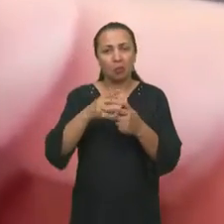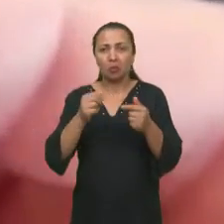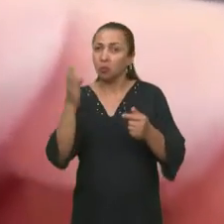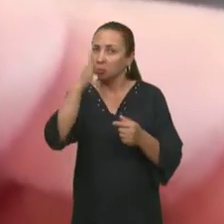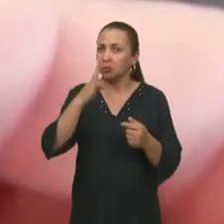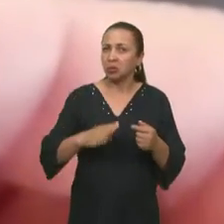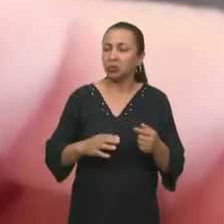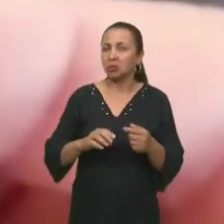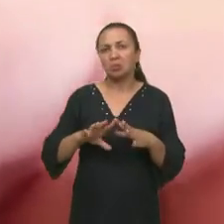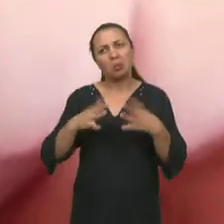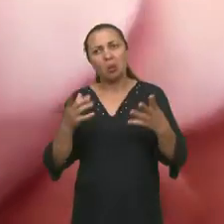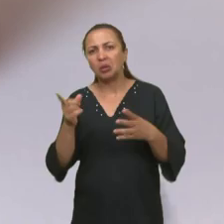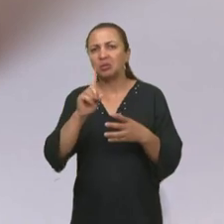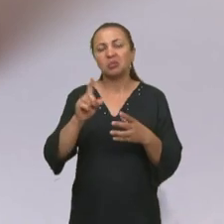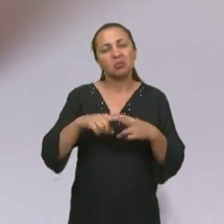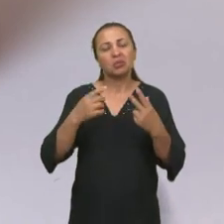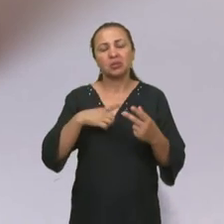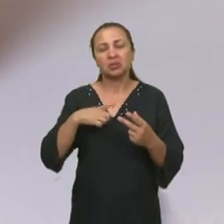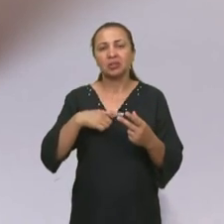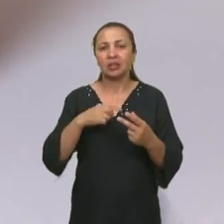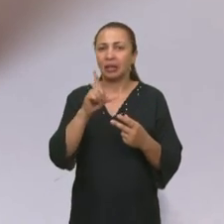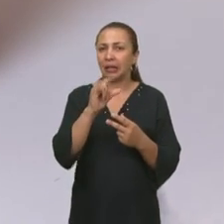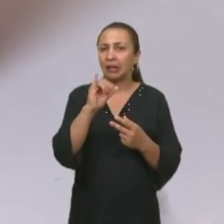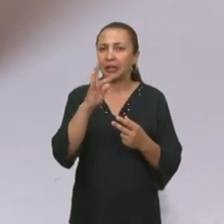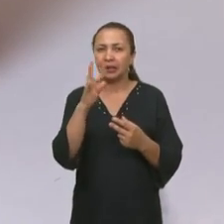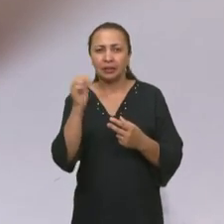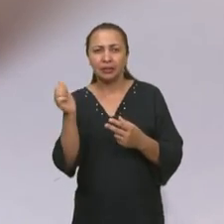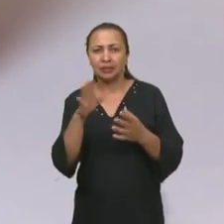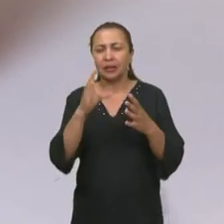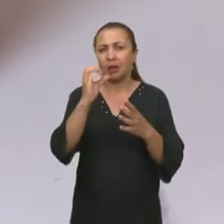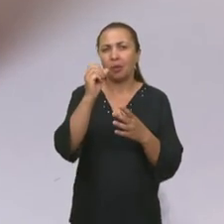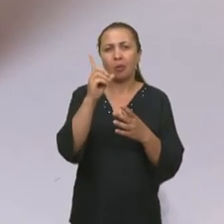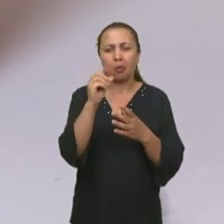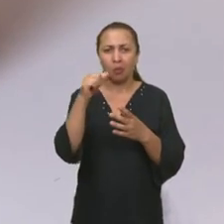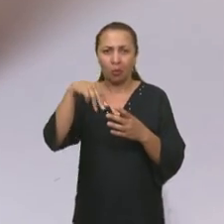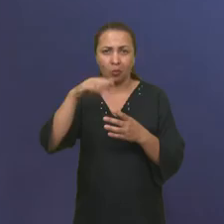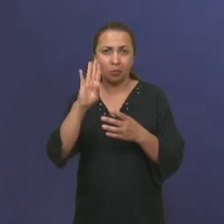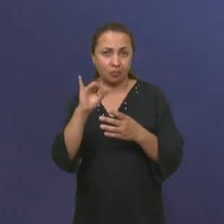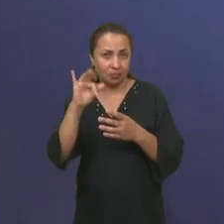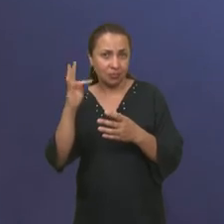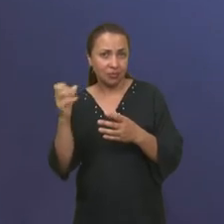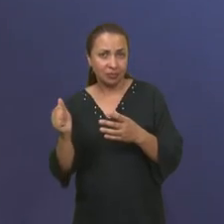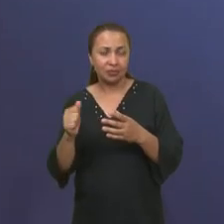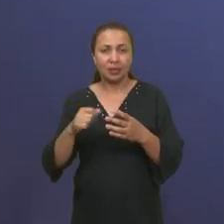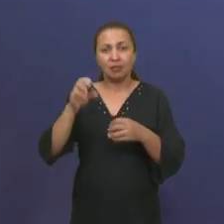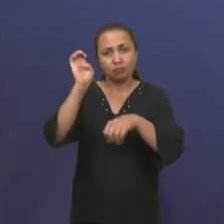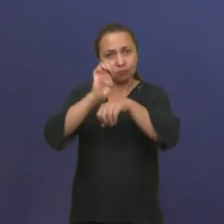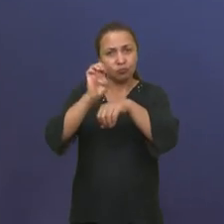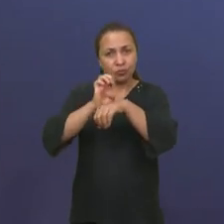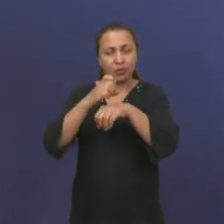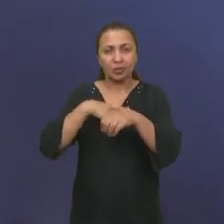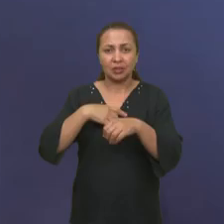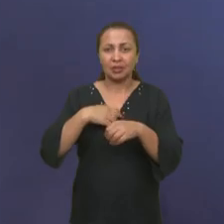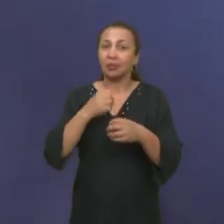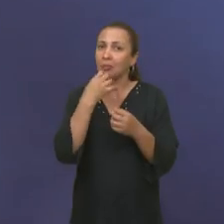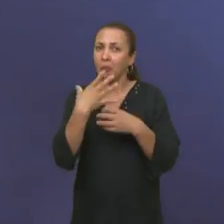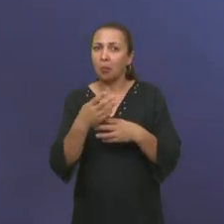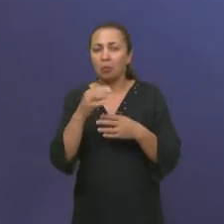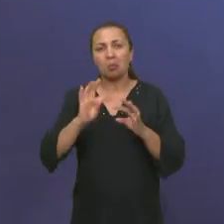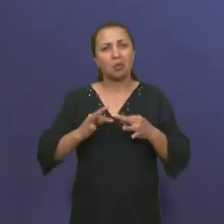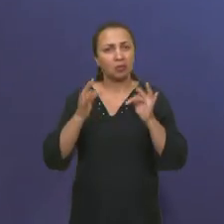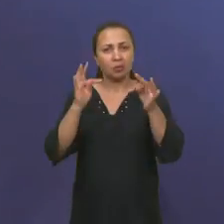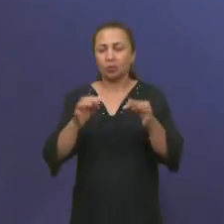por aqui, não em grande quantidade, mas produz, tantalita, columbita, produzida aqui no Estado, e são materiais